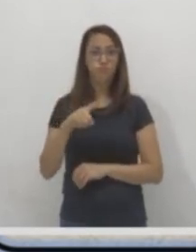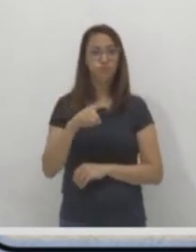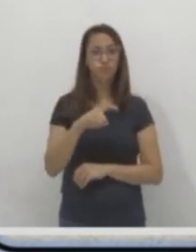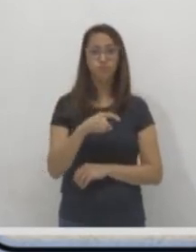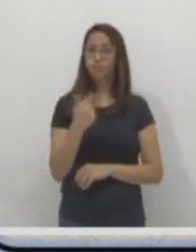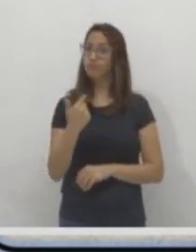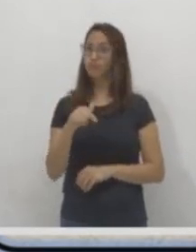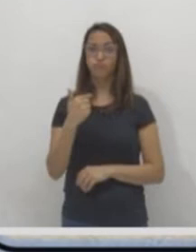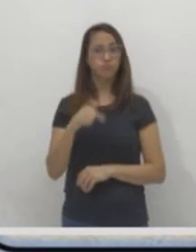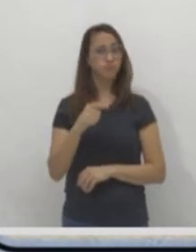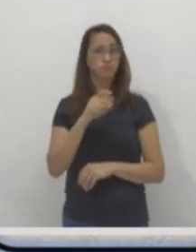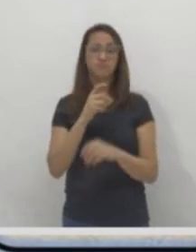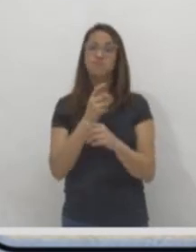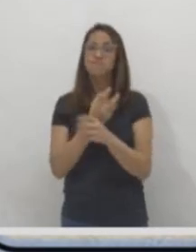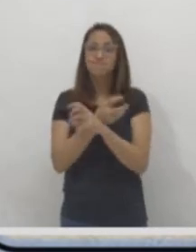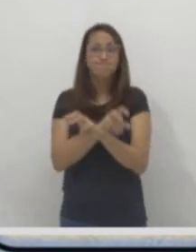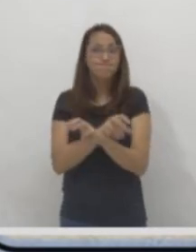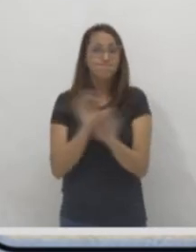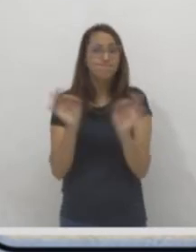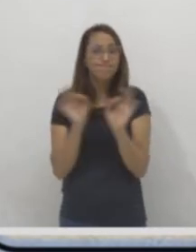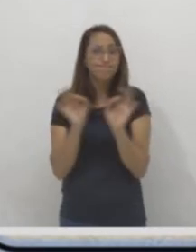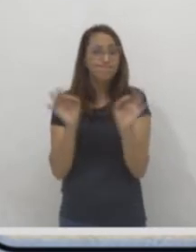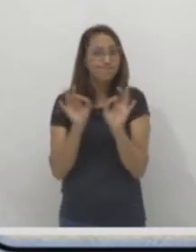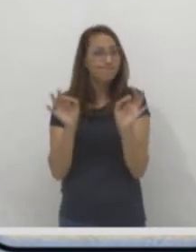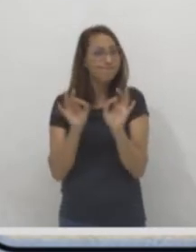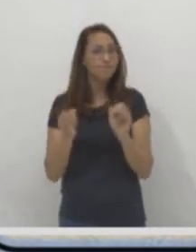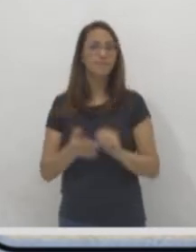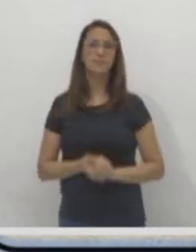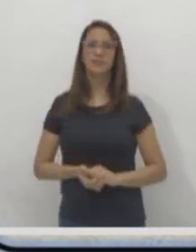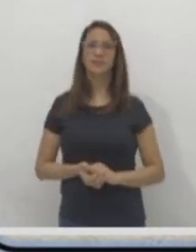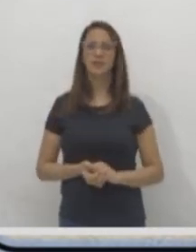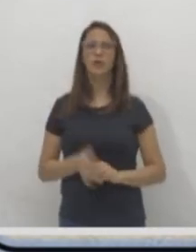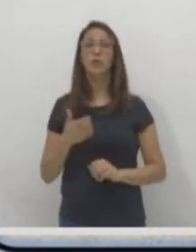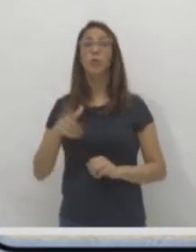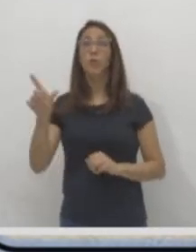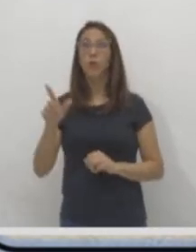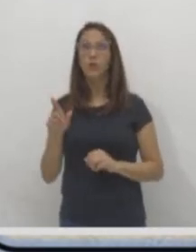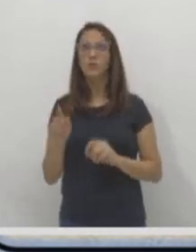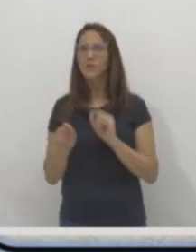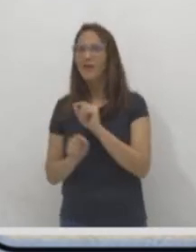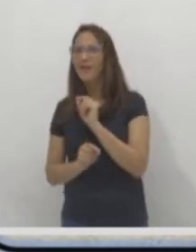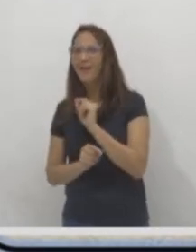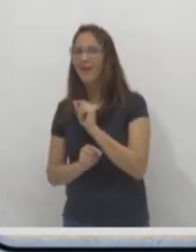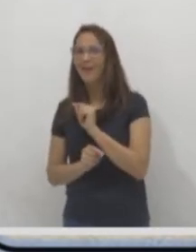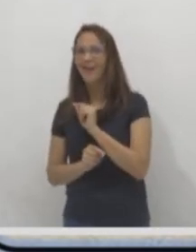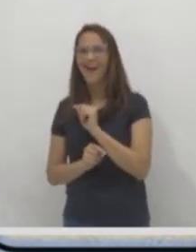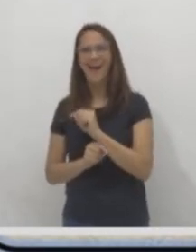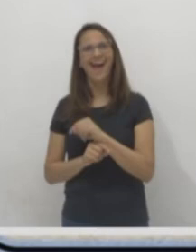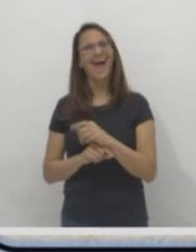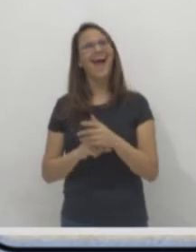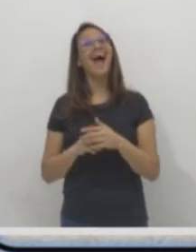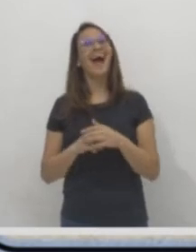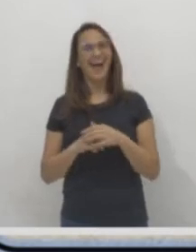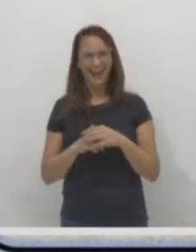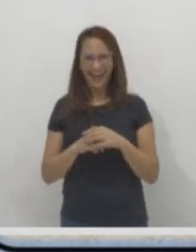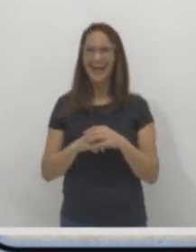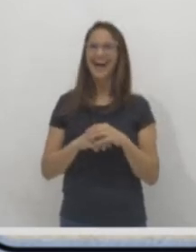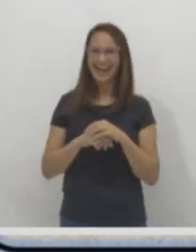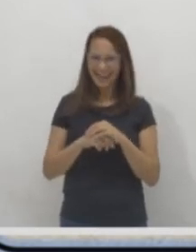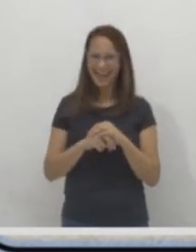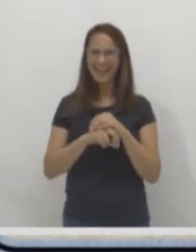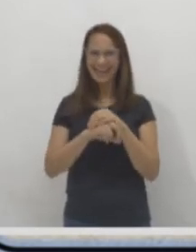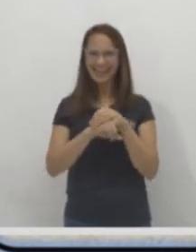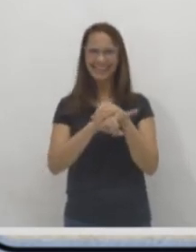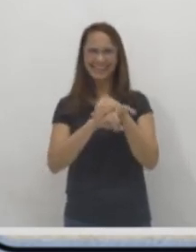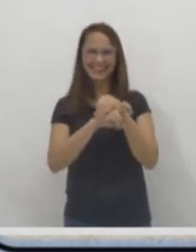Então é um animal invertebrado. E esse aí? Quem é esse aí mesmo? É o seu caracol. Também